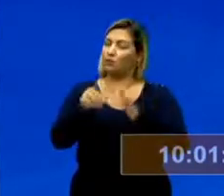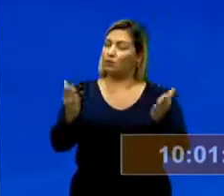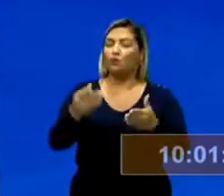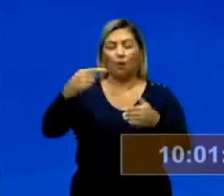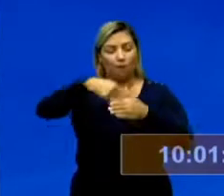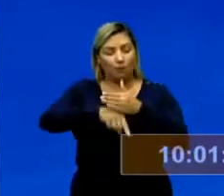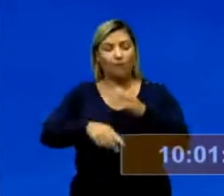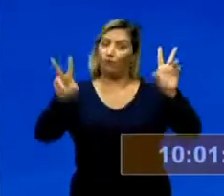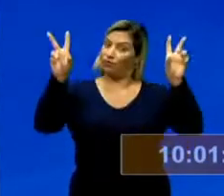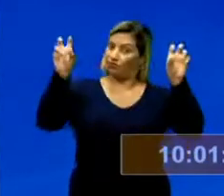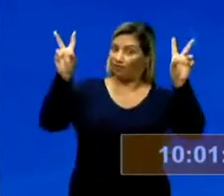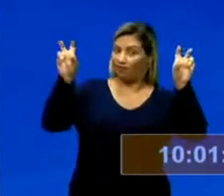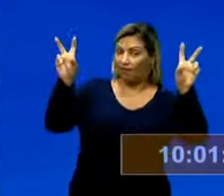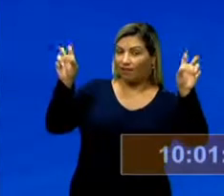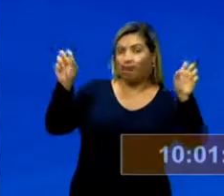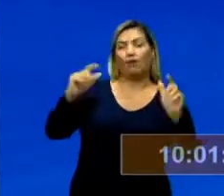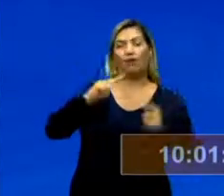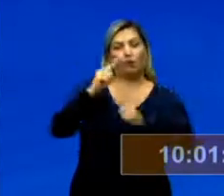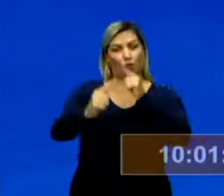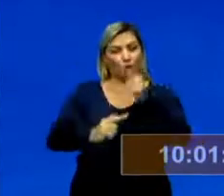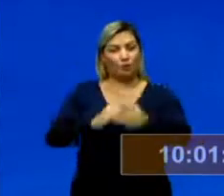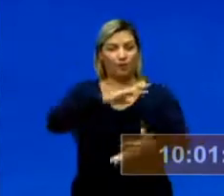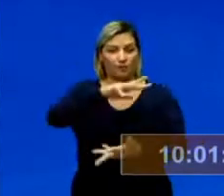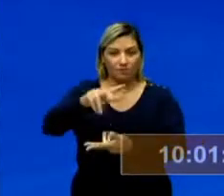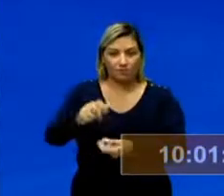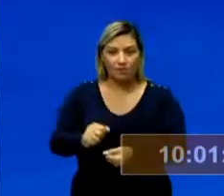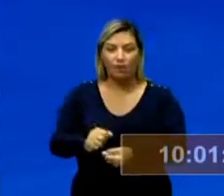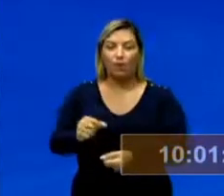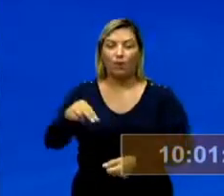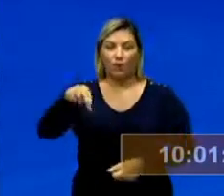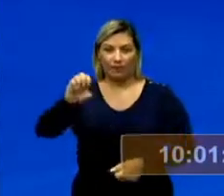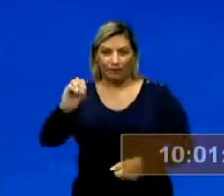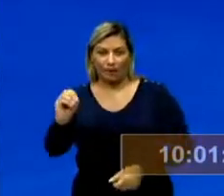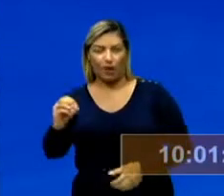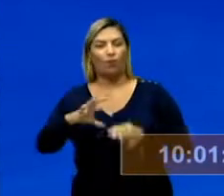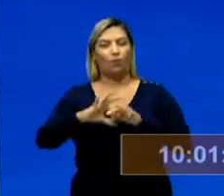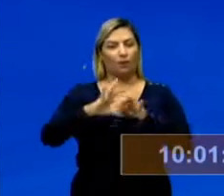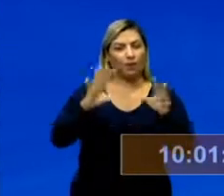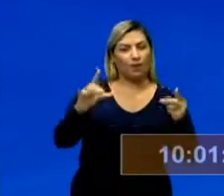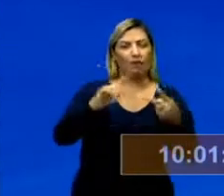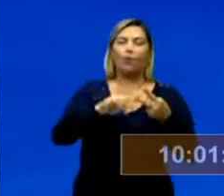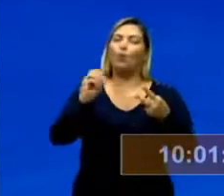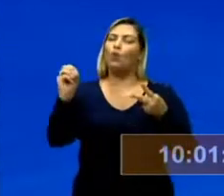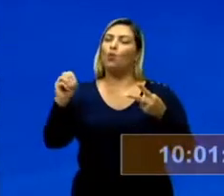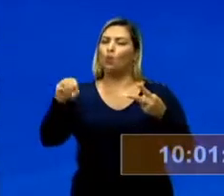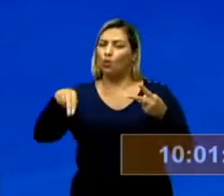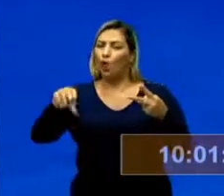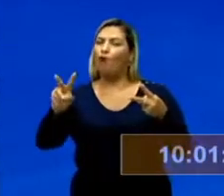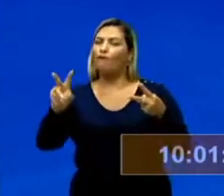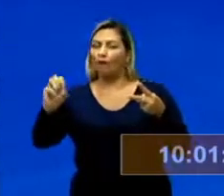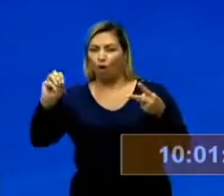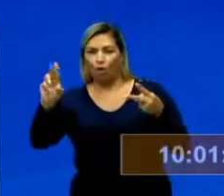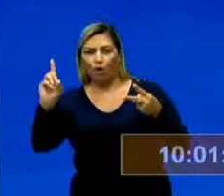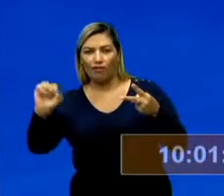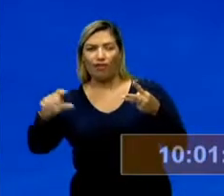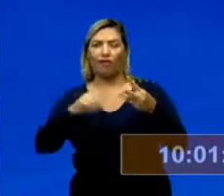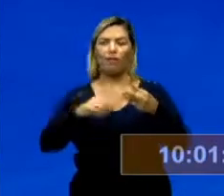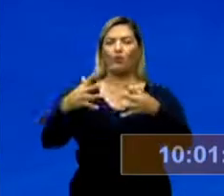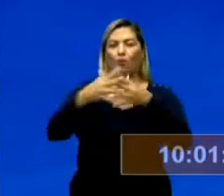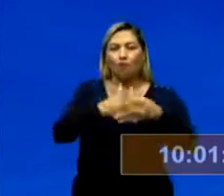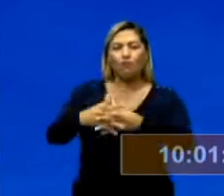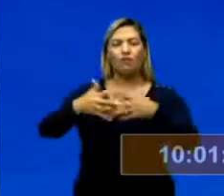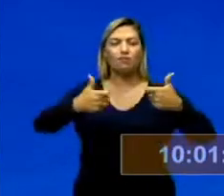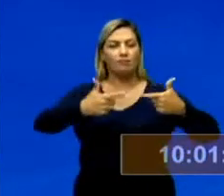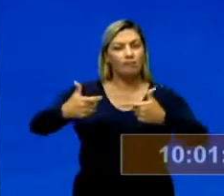aprofunde no tema globalização, neoliberalismo, nova ordem mundial, seus conflitos, suas nuances,